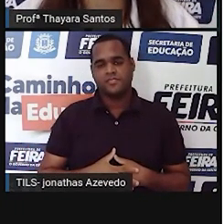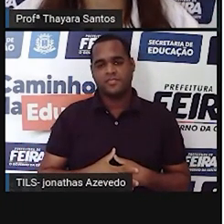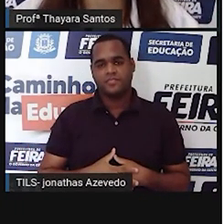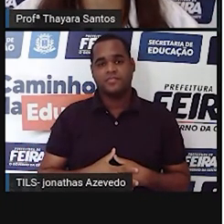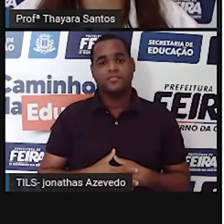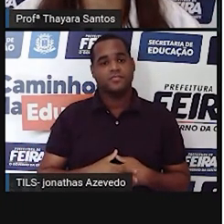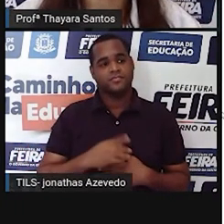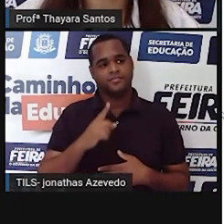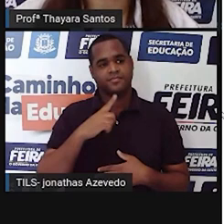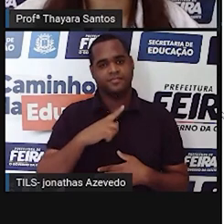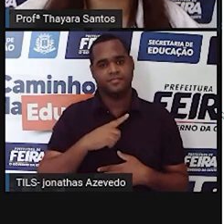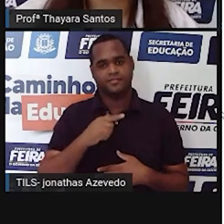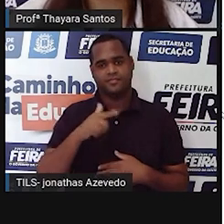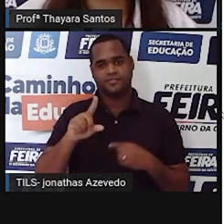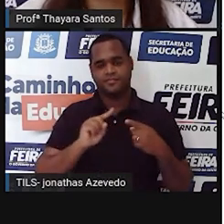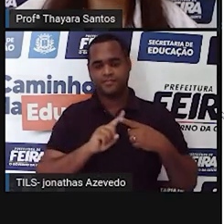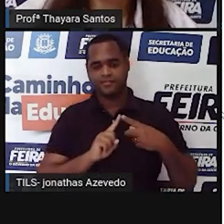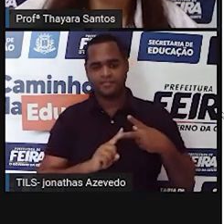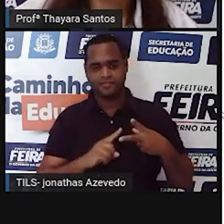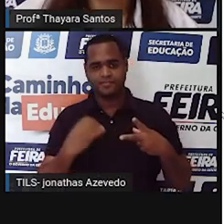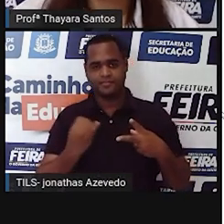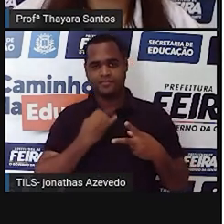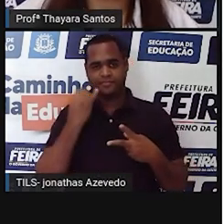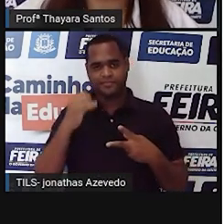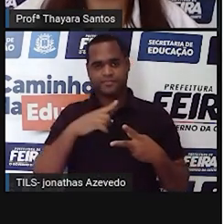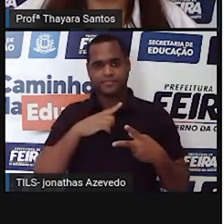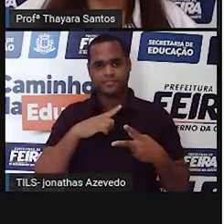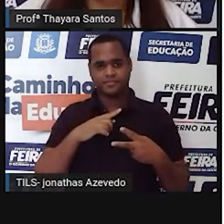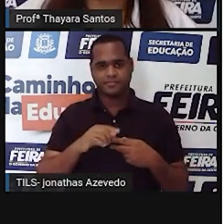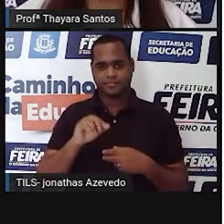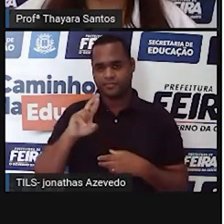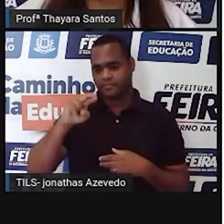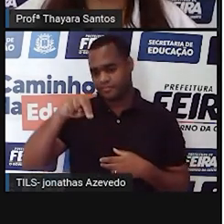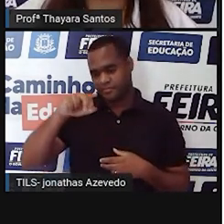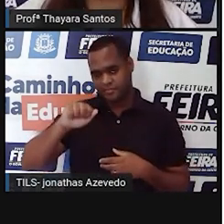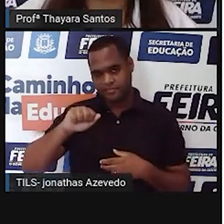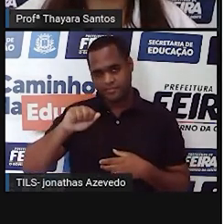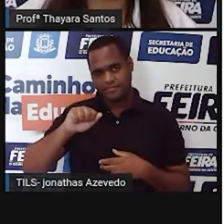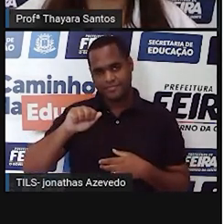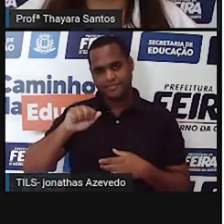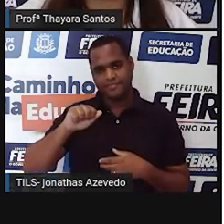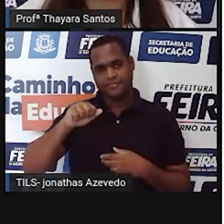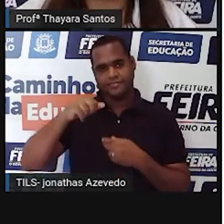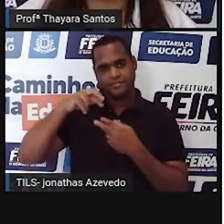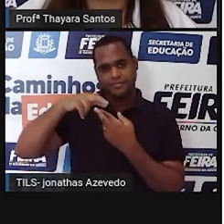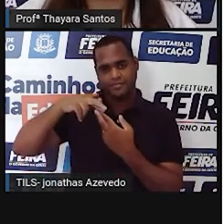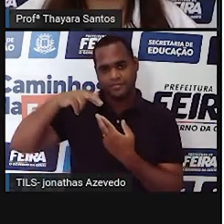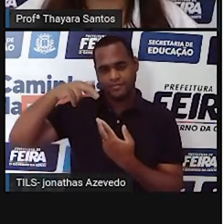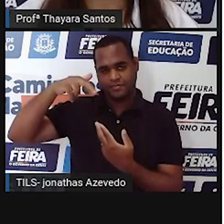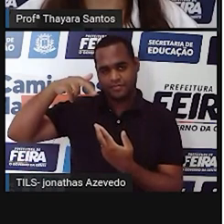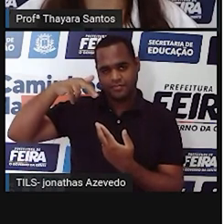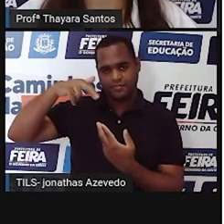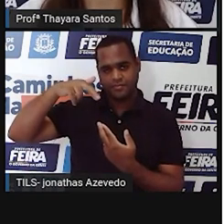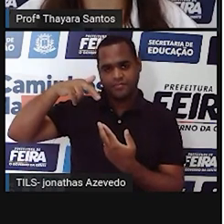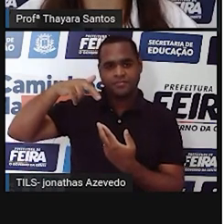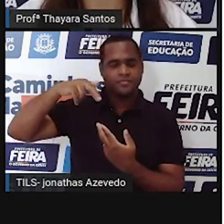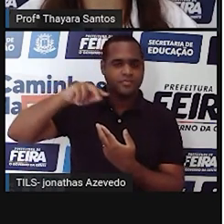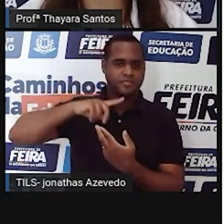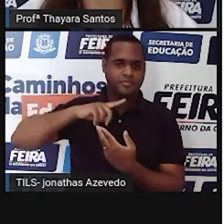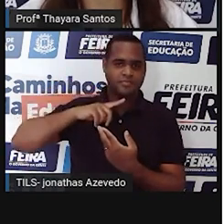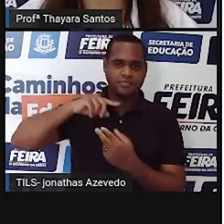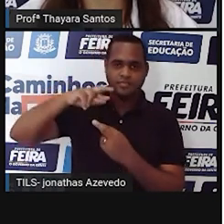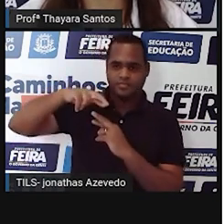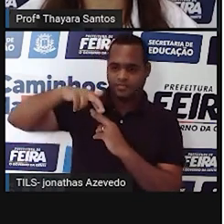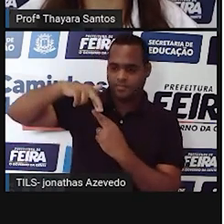E existem dois tipos de material genético. Tem o RNA, que é esse daqui, e a gente tem